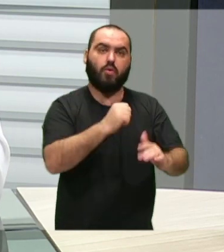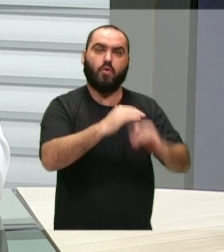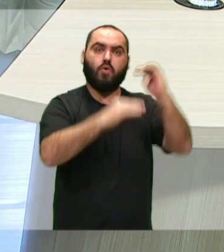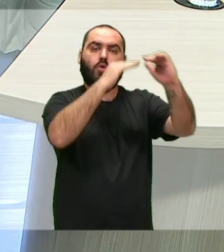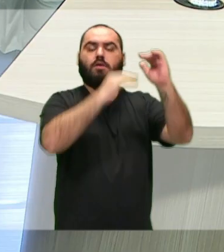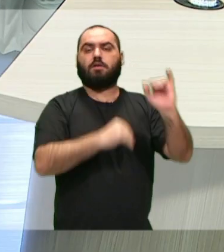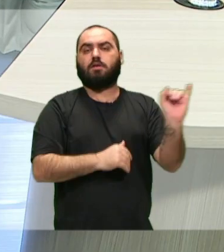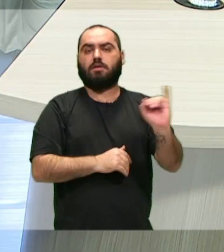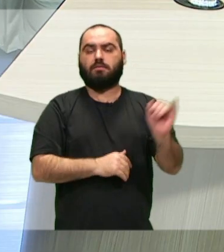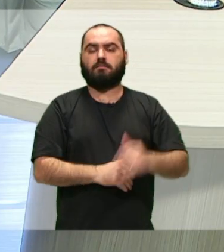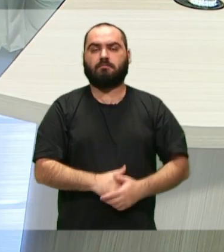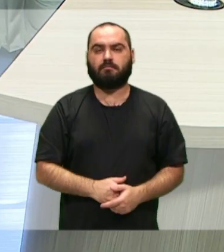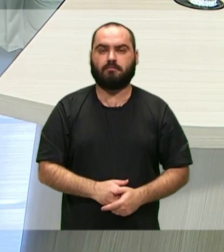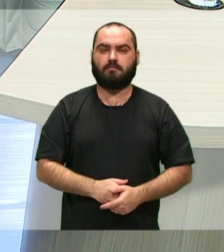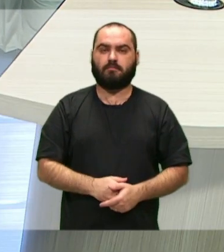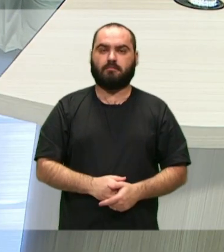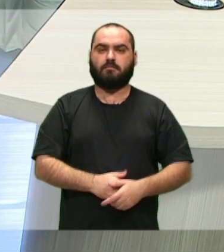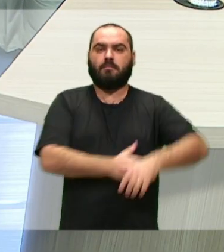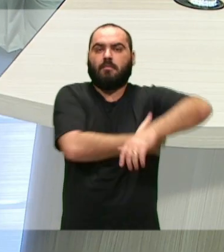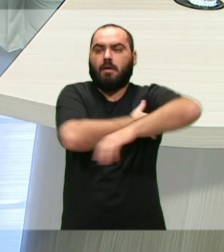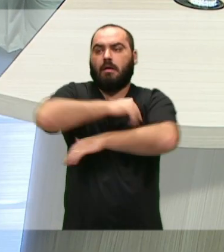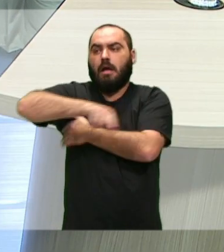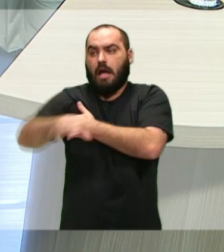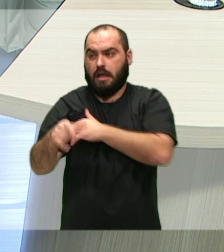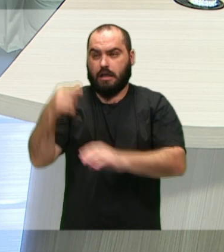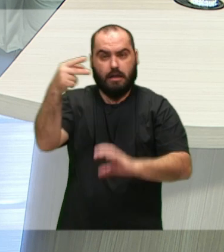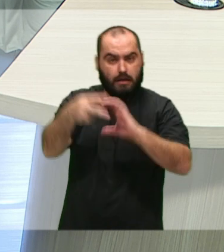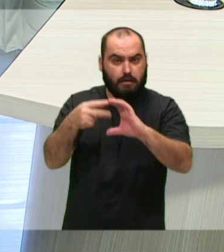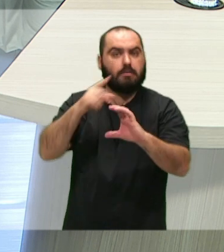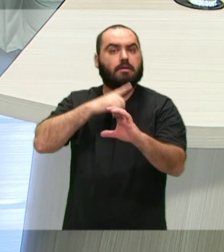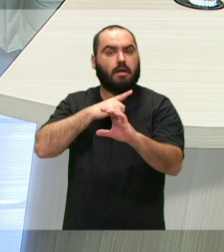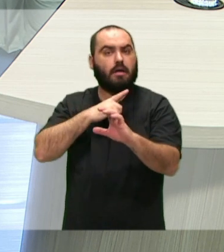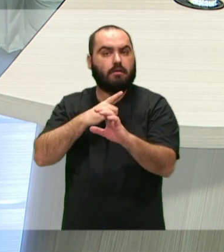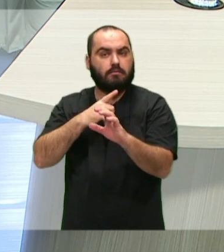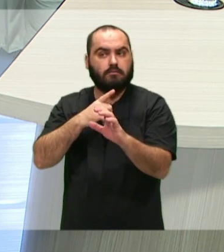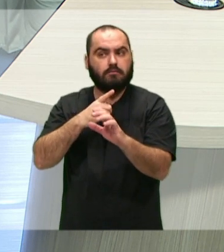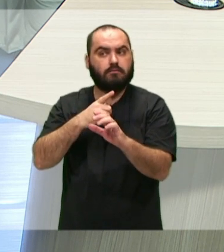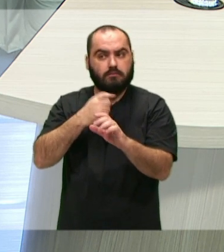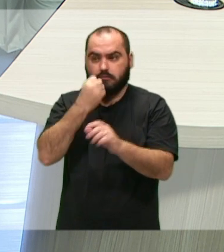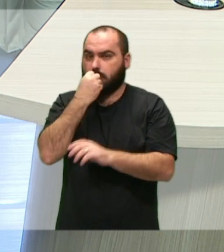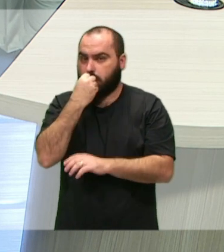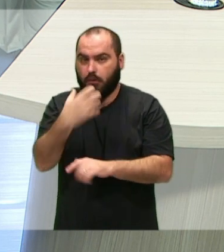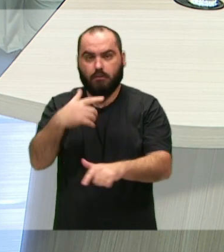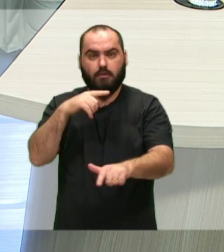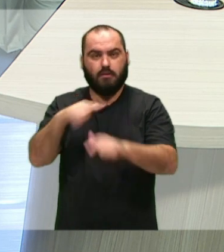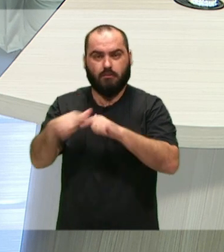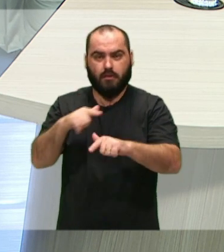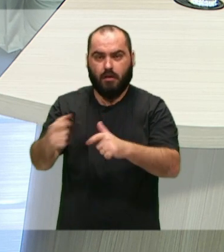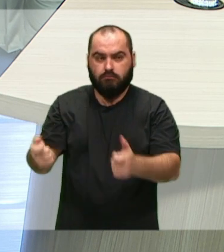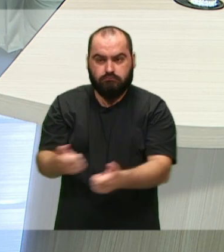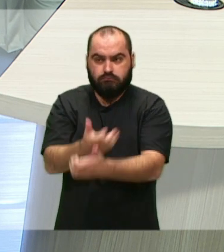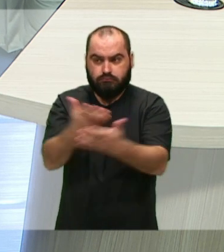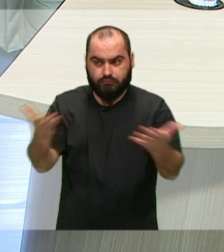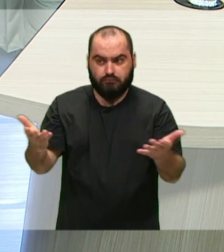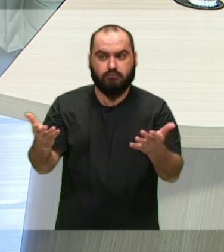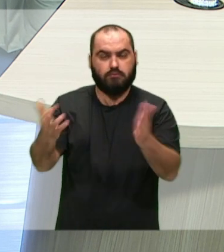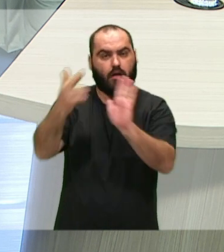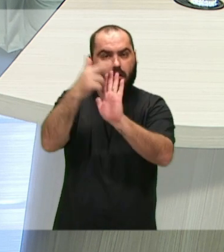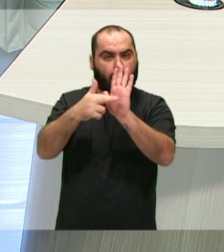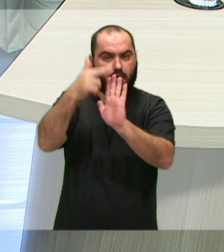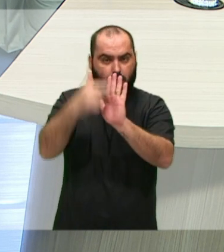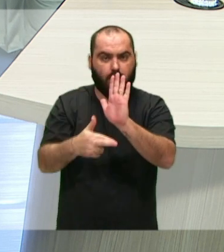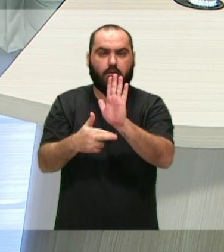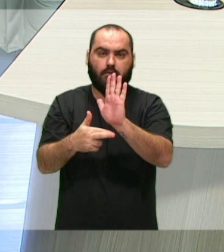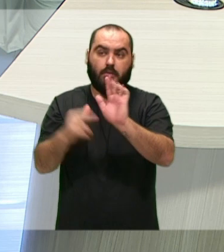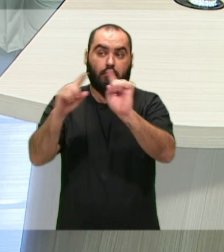Para essa contribuição, presidente, a Câmara, ela oferece amplas condições para a atuação dos vereadores, né? Mas tem diretrizes aí que prezam pela